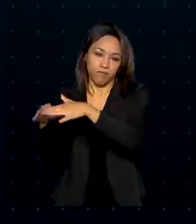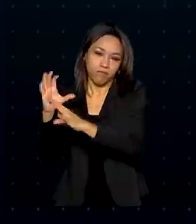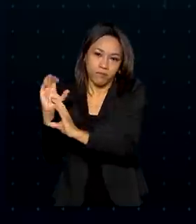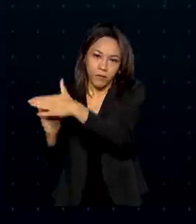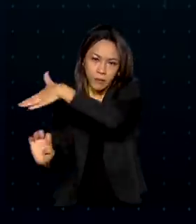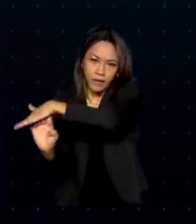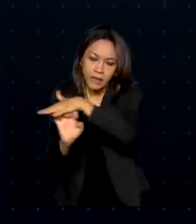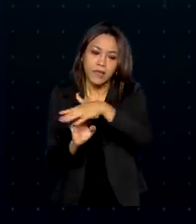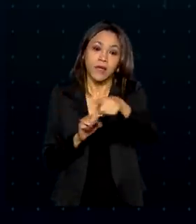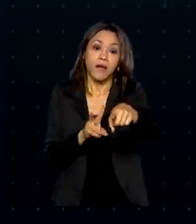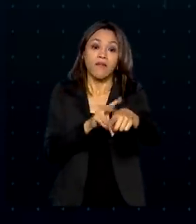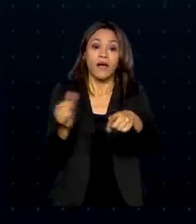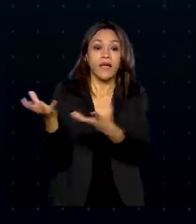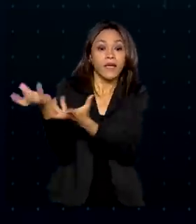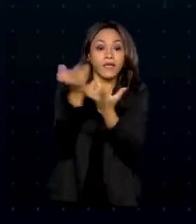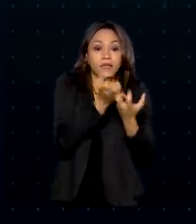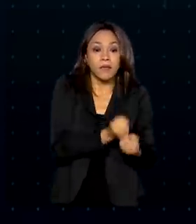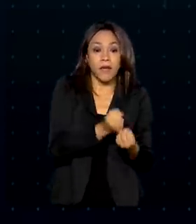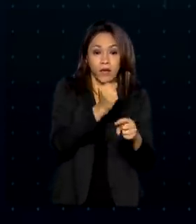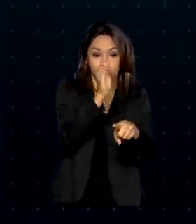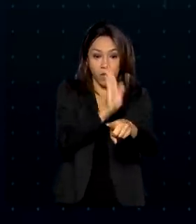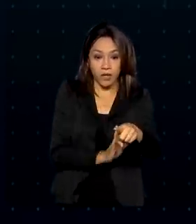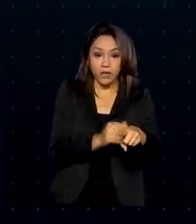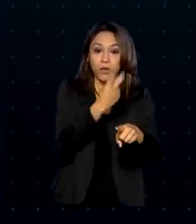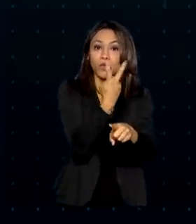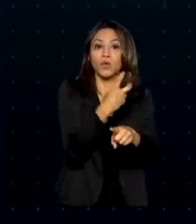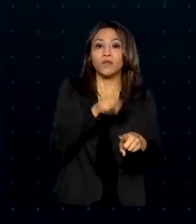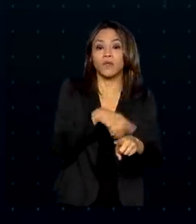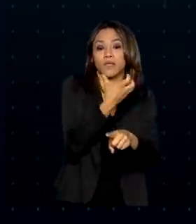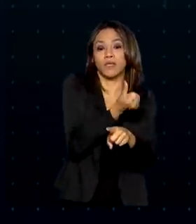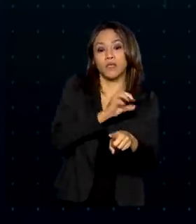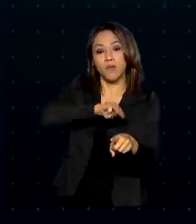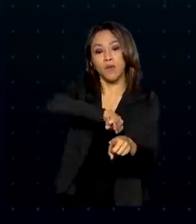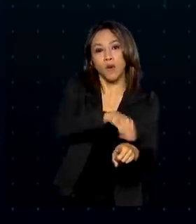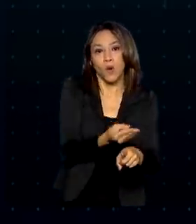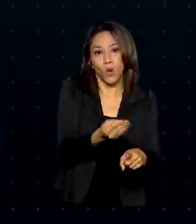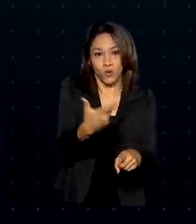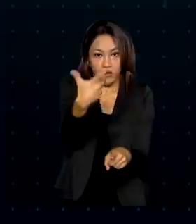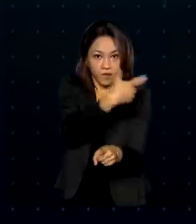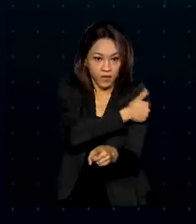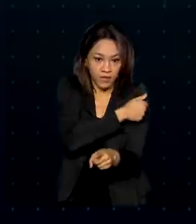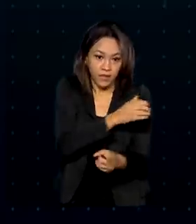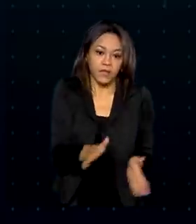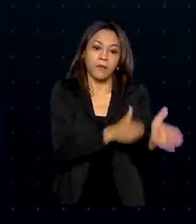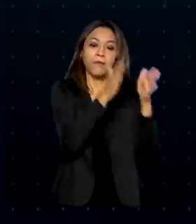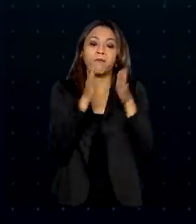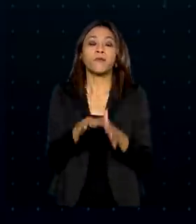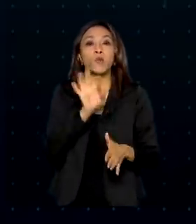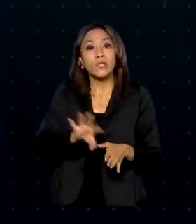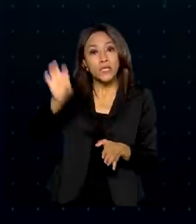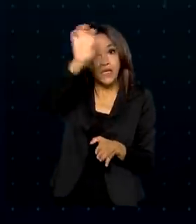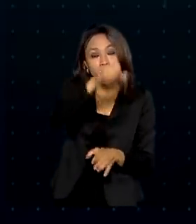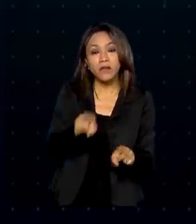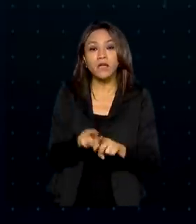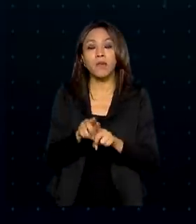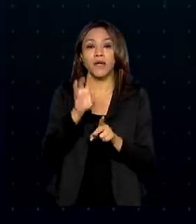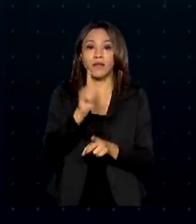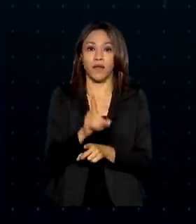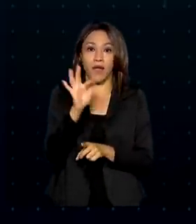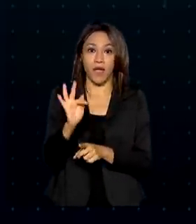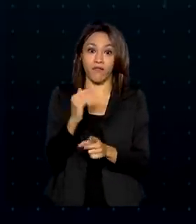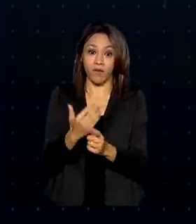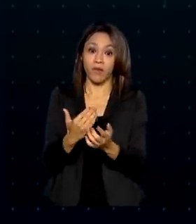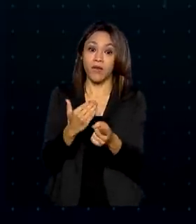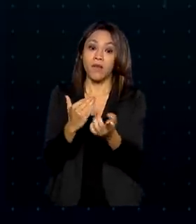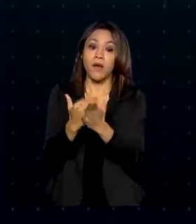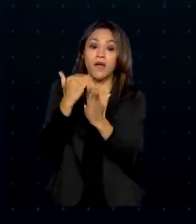,6 milhões de doses vindas do COVAX Facility. Os estados e o Distrito Federal recebem ainda outros 5